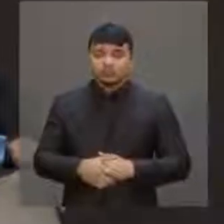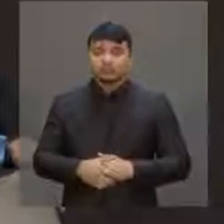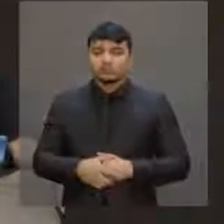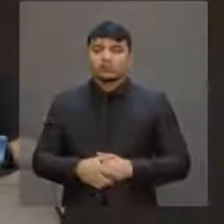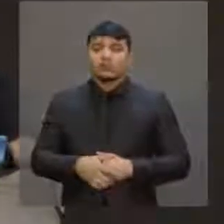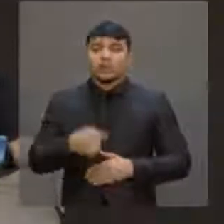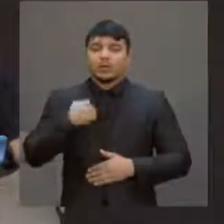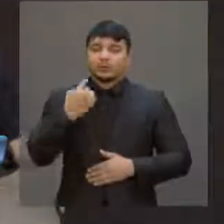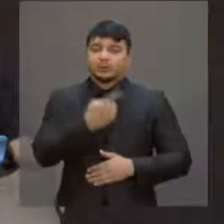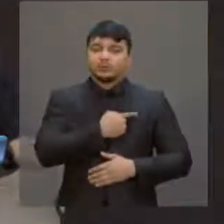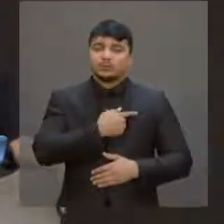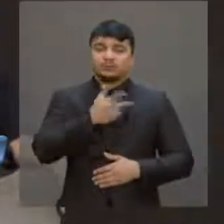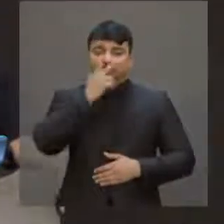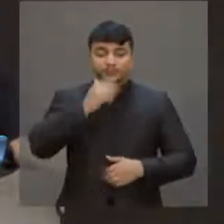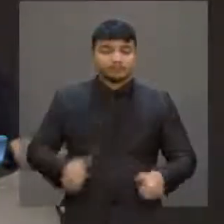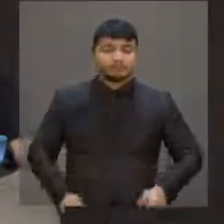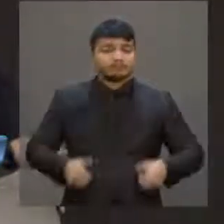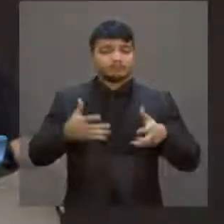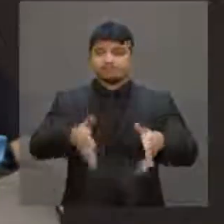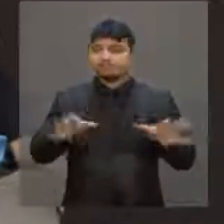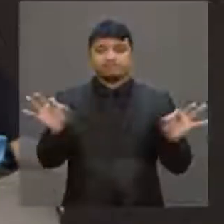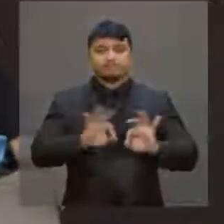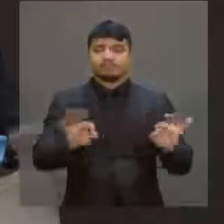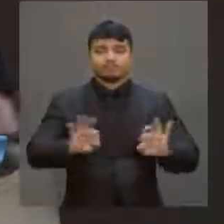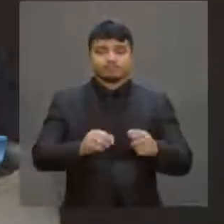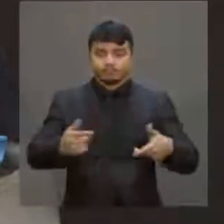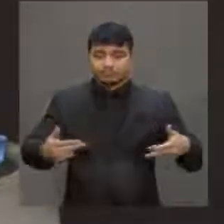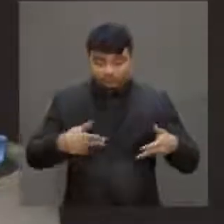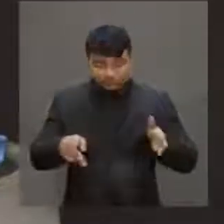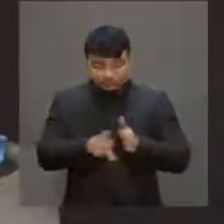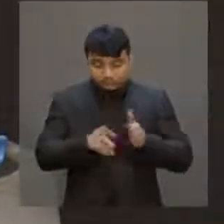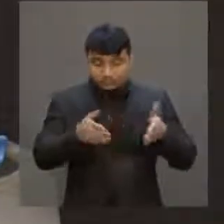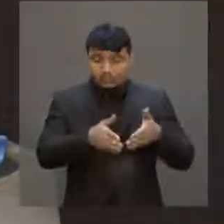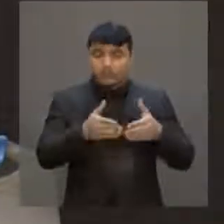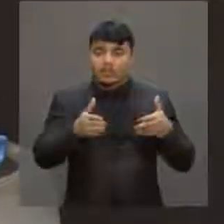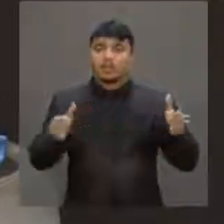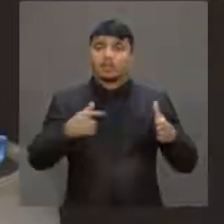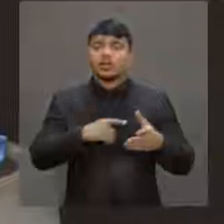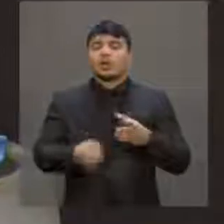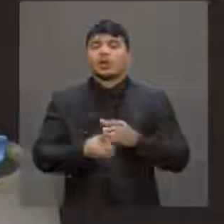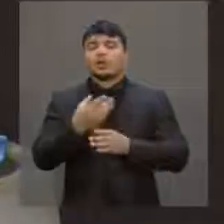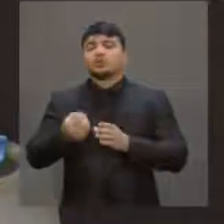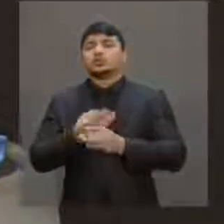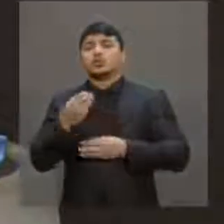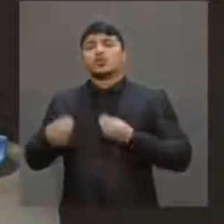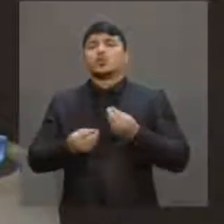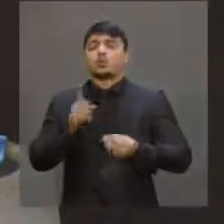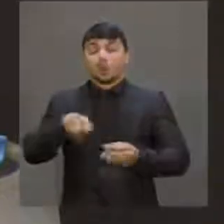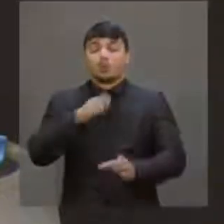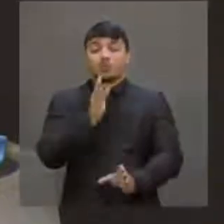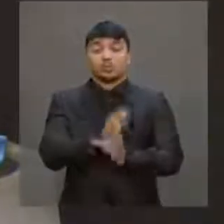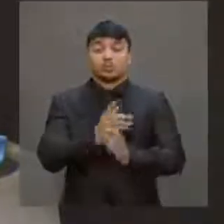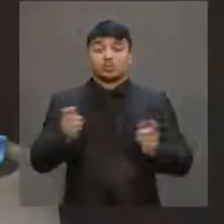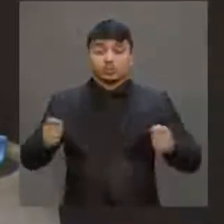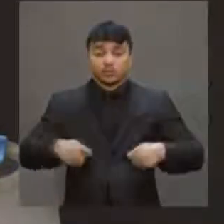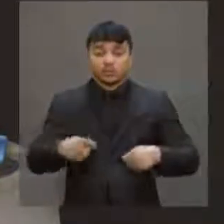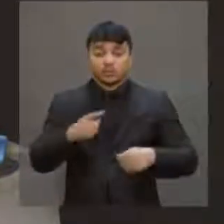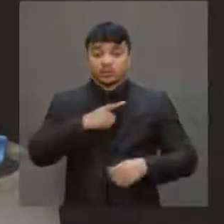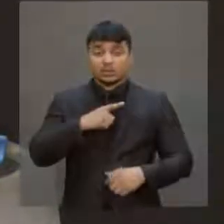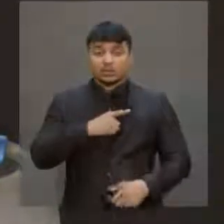Nós não investimos na ampliação da nossa base produtiva, o só pode ser possível mediante a...